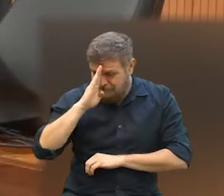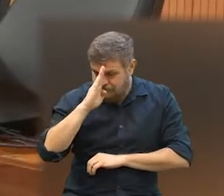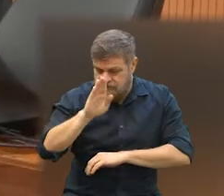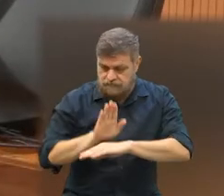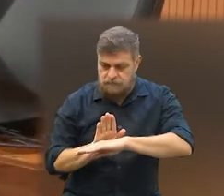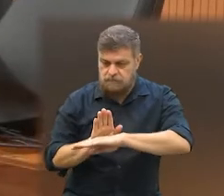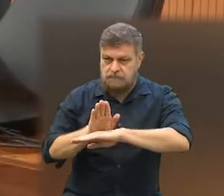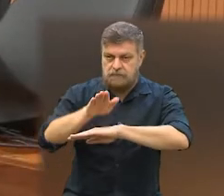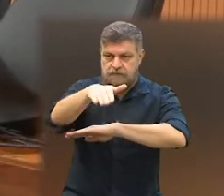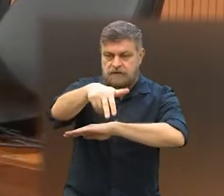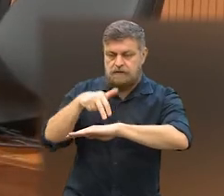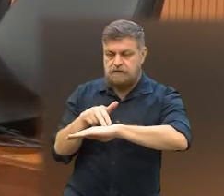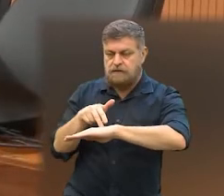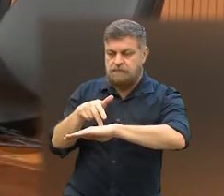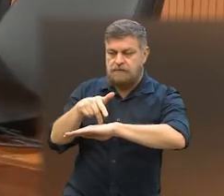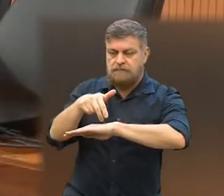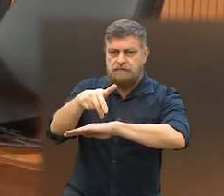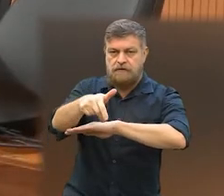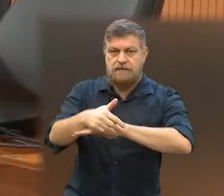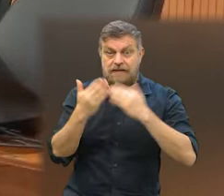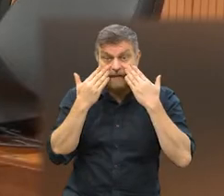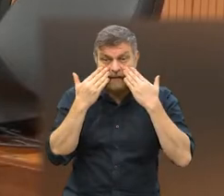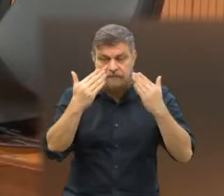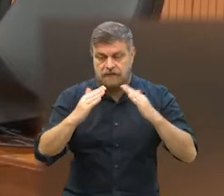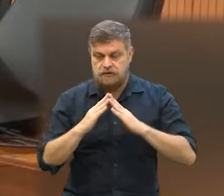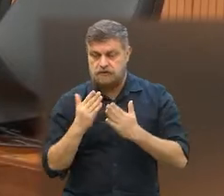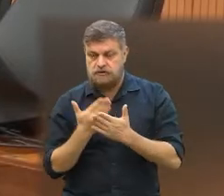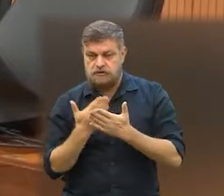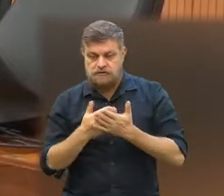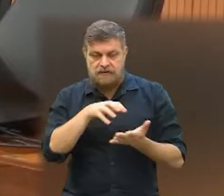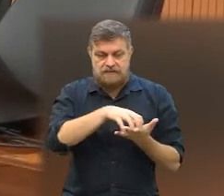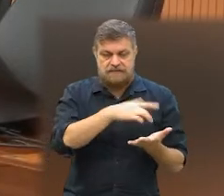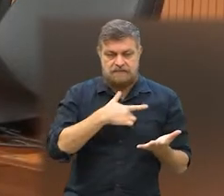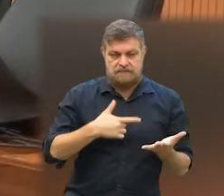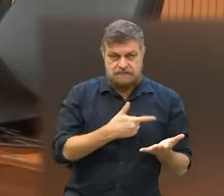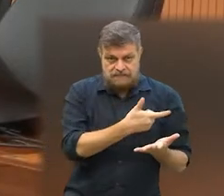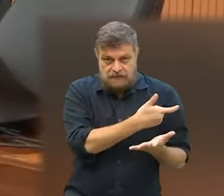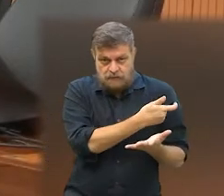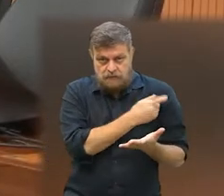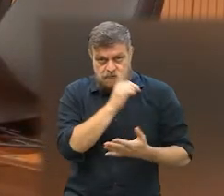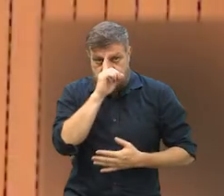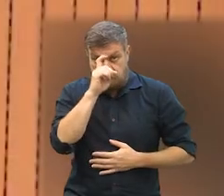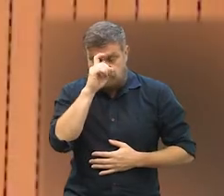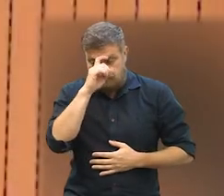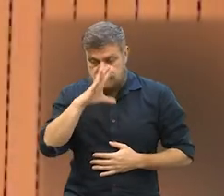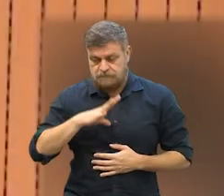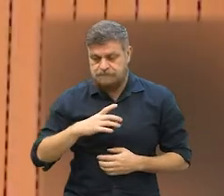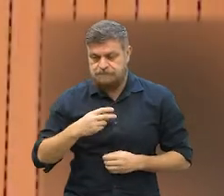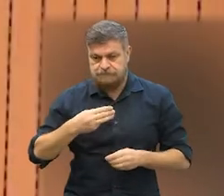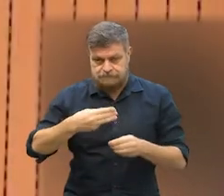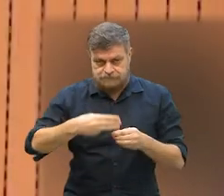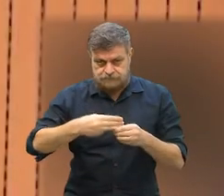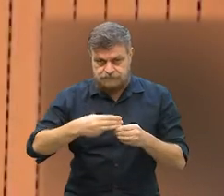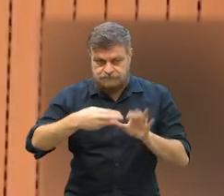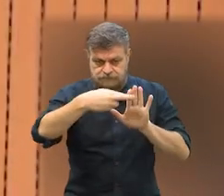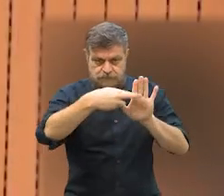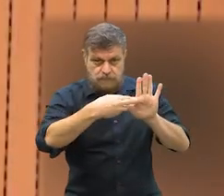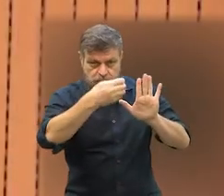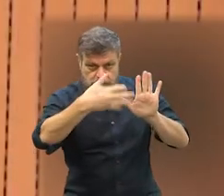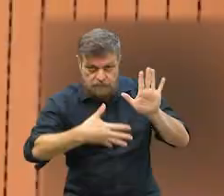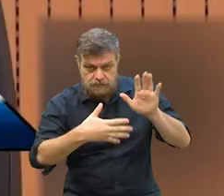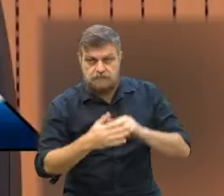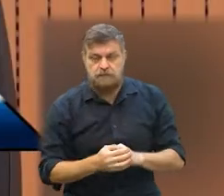da faixa elevada para travessia de pedestres em frente de escolas, unidades de saúde e hospitais no município de Campinas e das outras